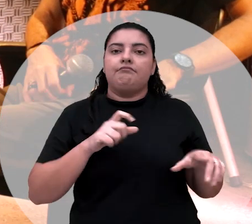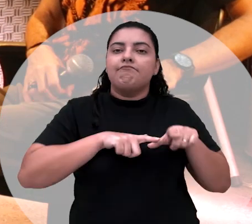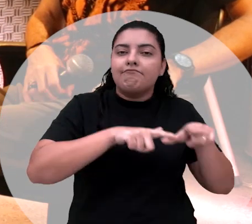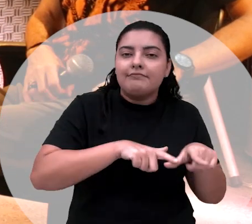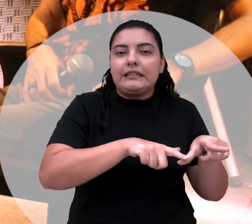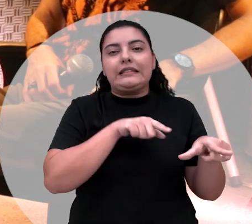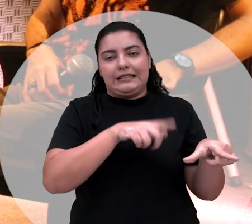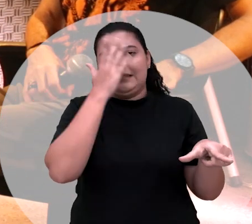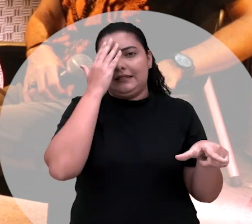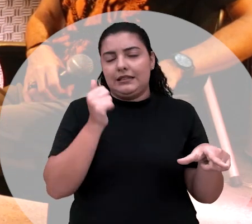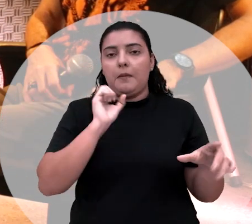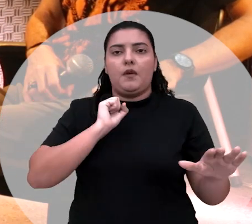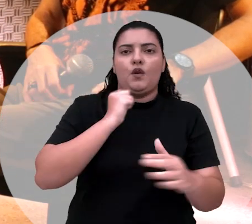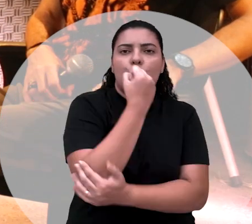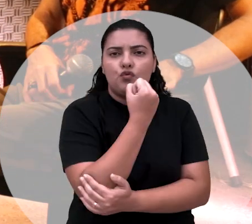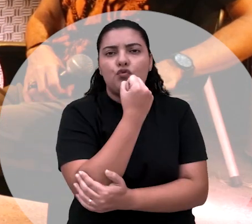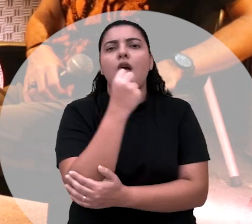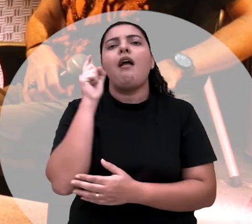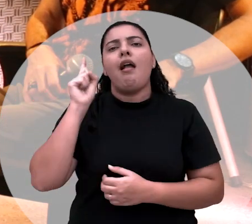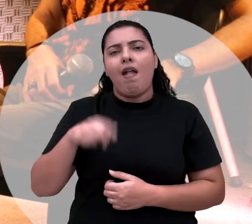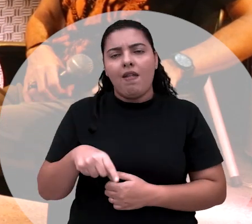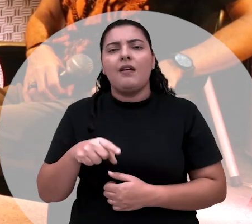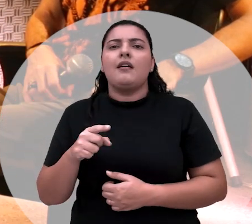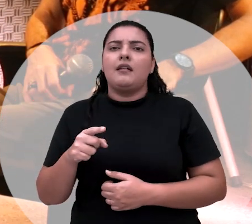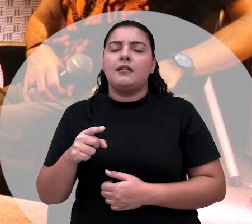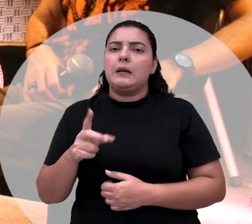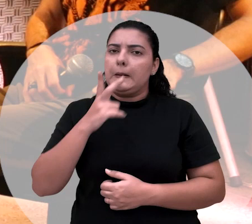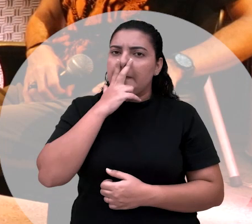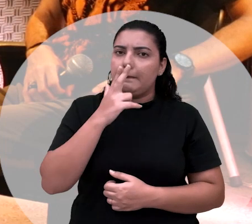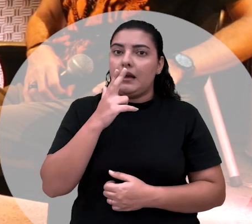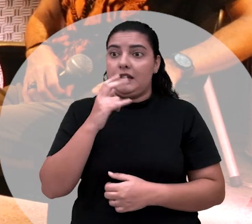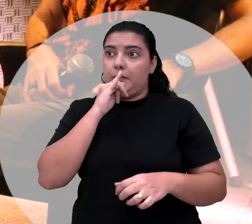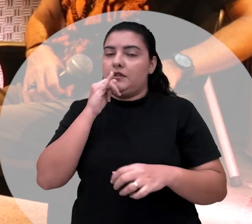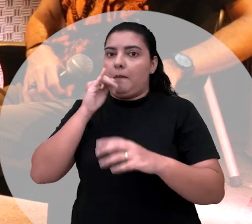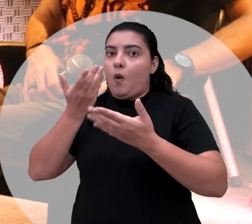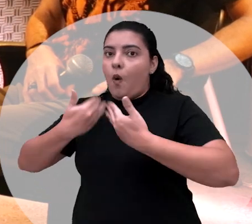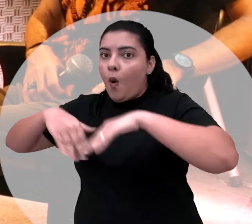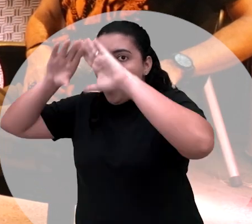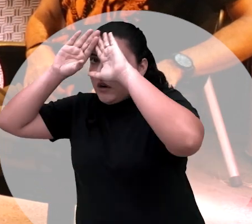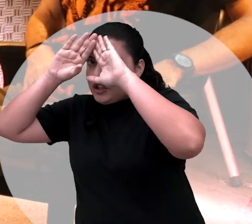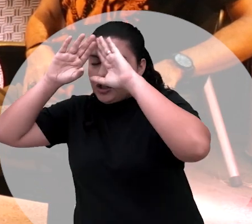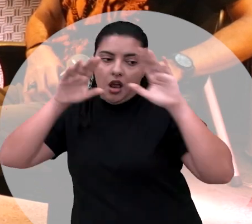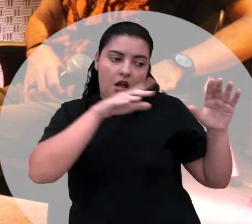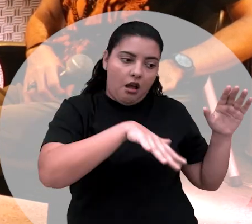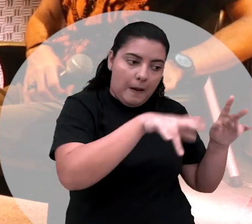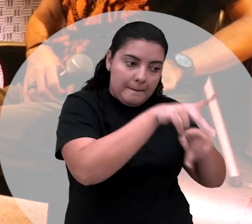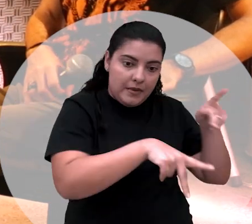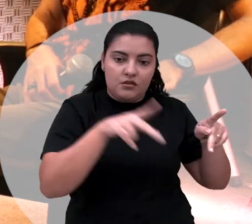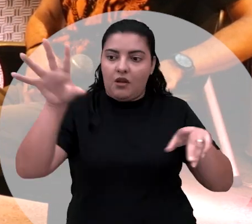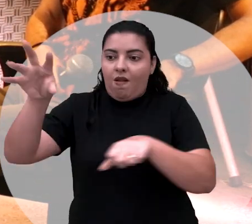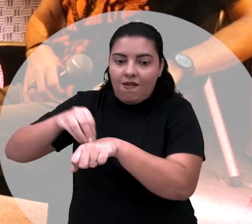Mas quem é do Canoblé sabe que o Exu, ele é o que intervém entre o Orixá e nós, que somos